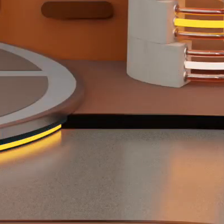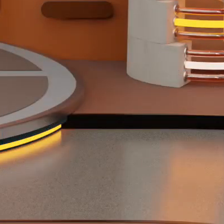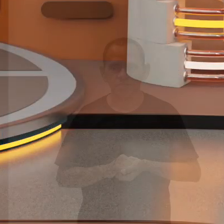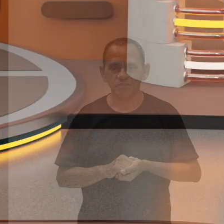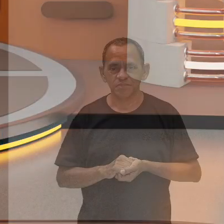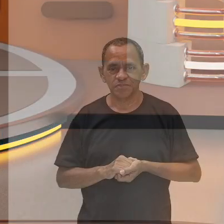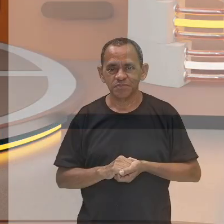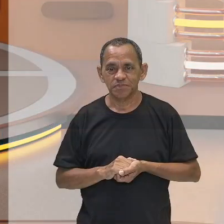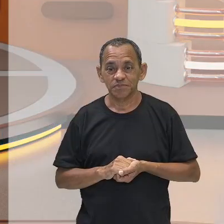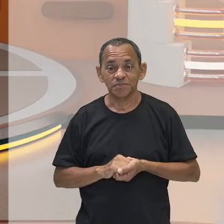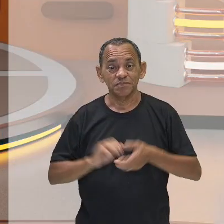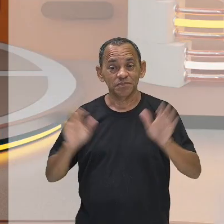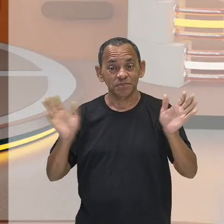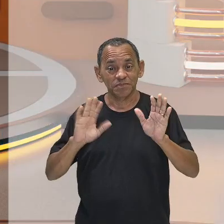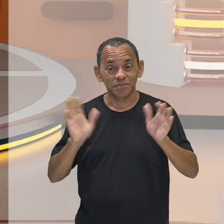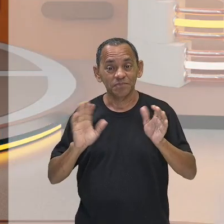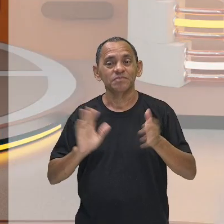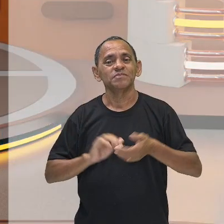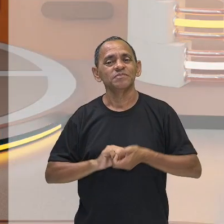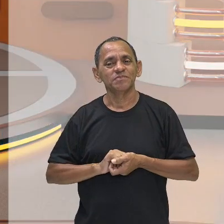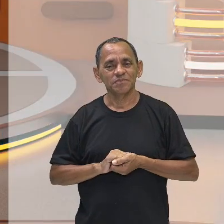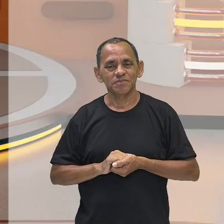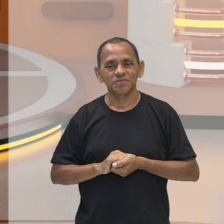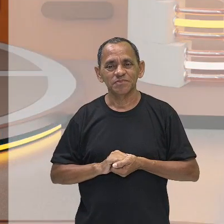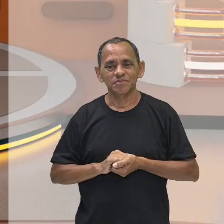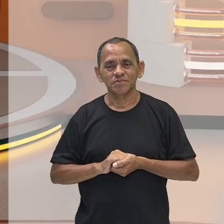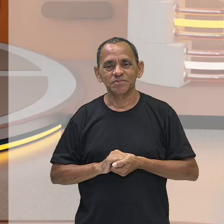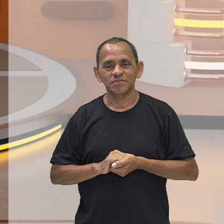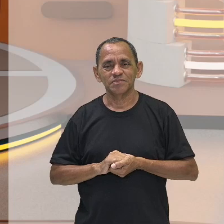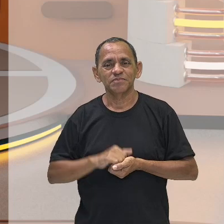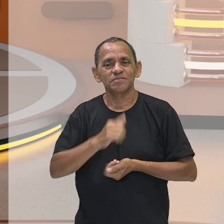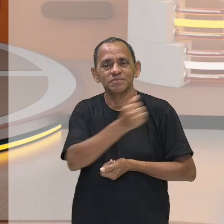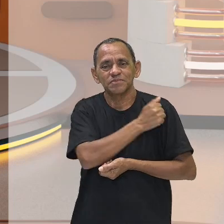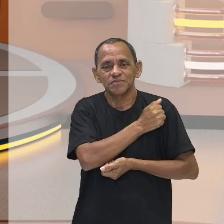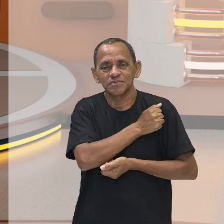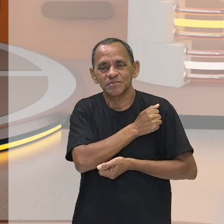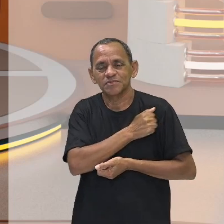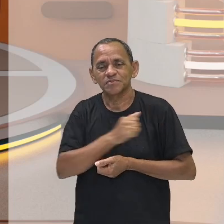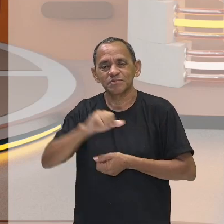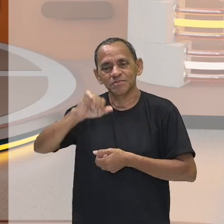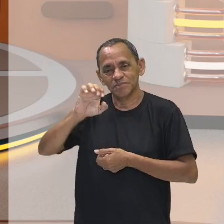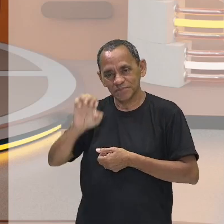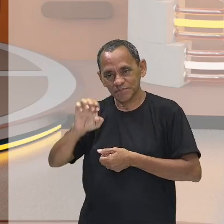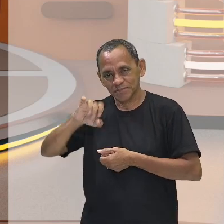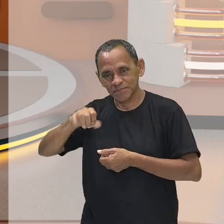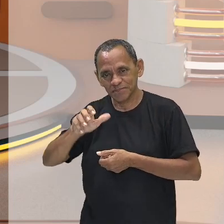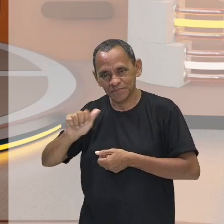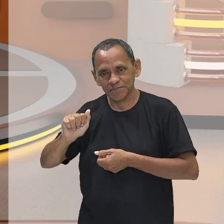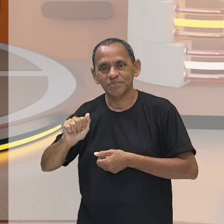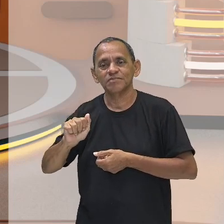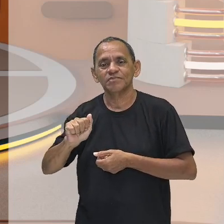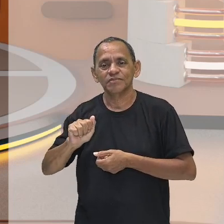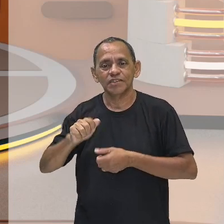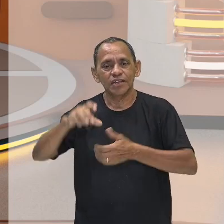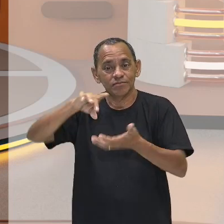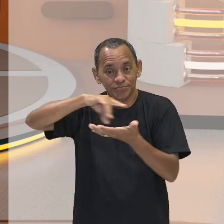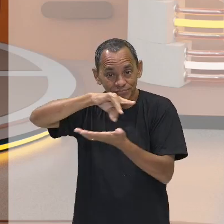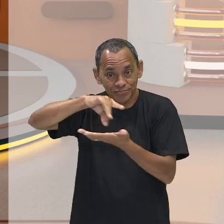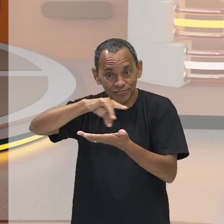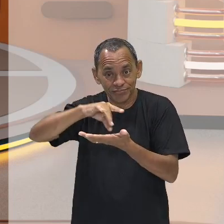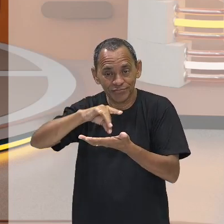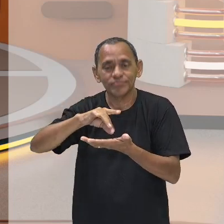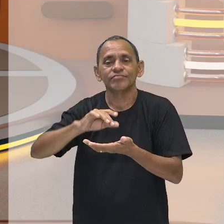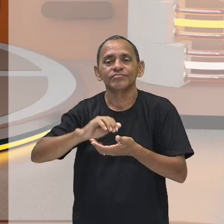Olá, queridos e queridas da educação de jovens e adultos do Centro de Mídia de Educação do